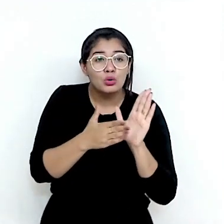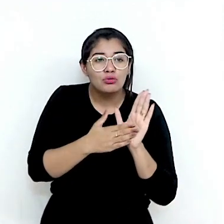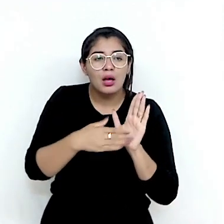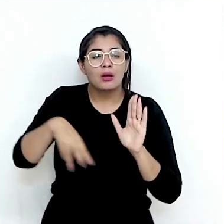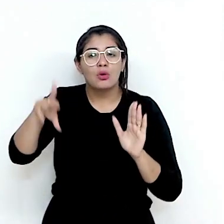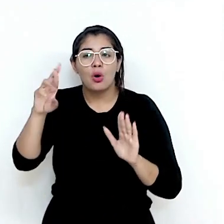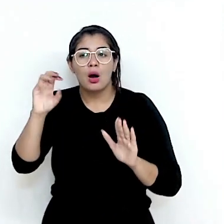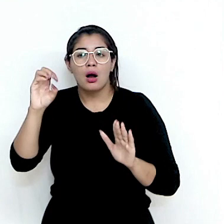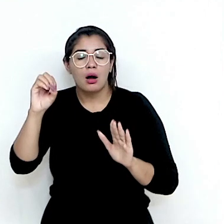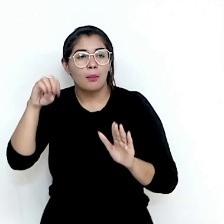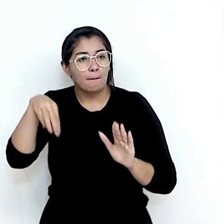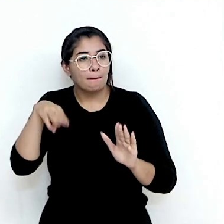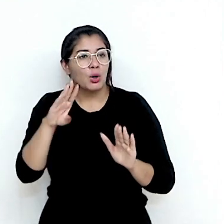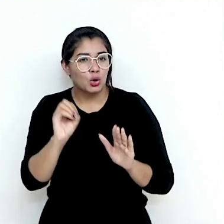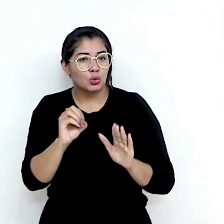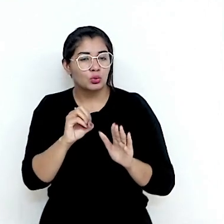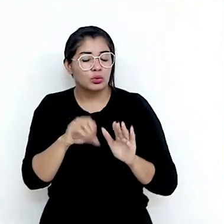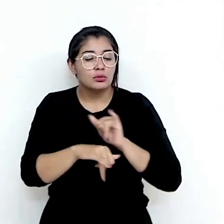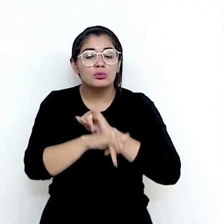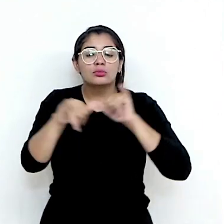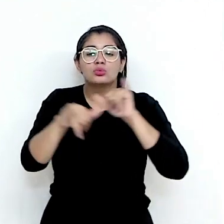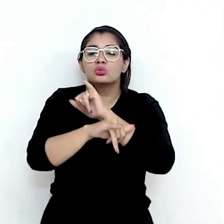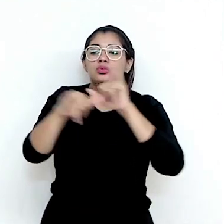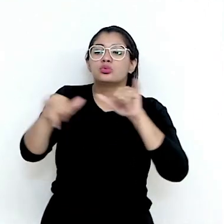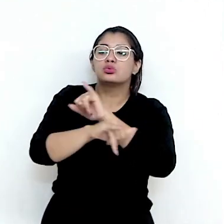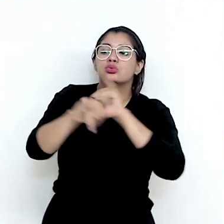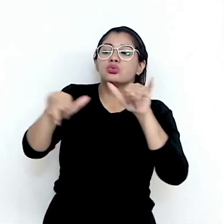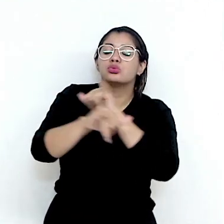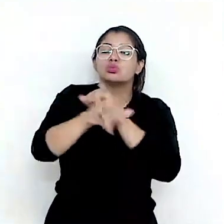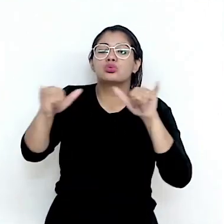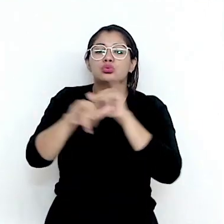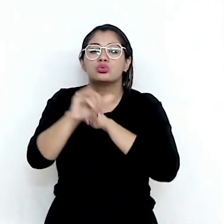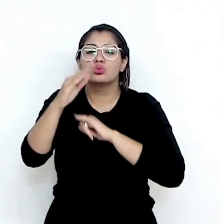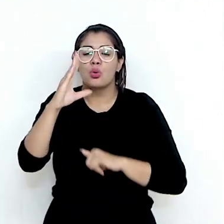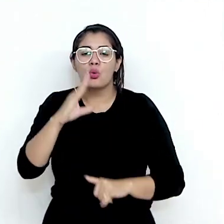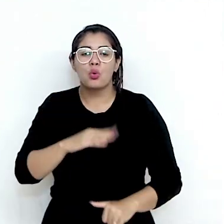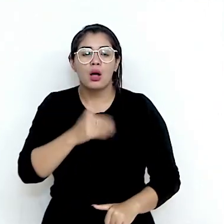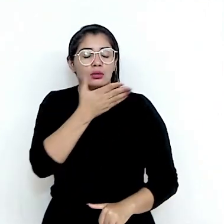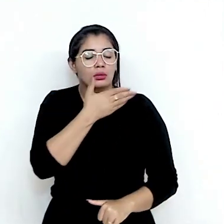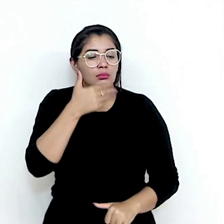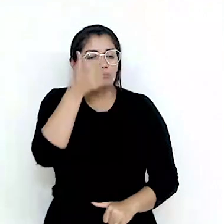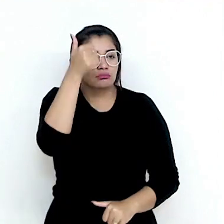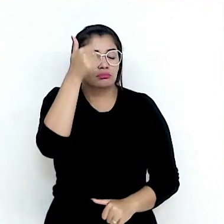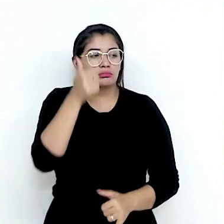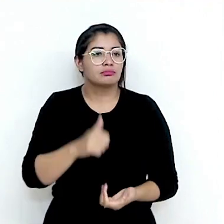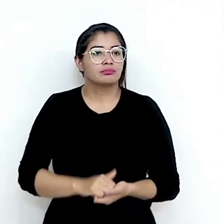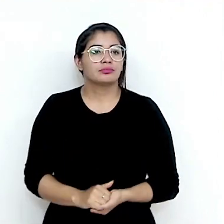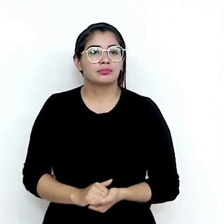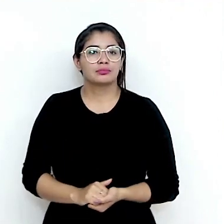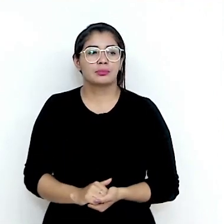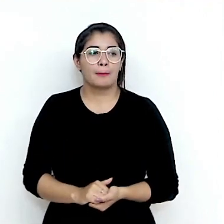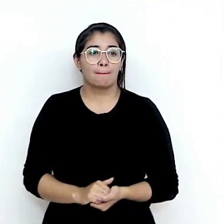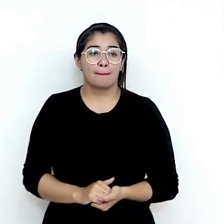nossa oferta de rotas de escoamento de tráfego de dados, reduzindo o custo de interconexão e melhorando, sobretudo, a qualidade,